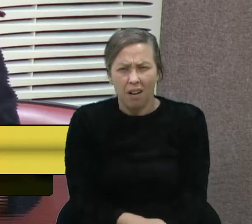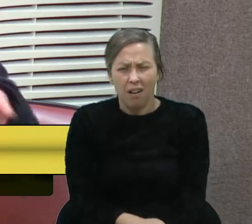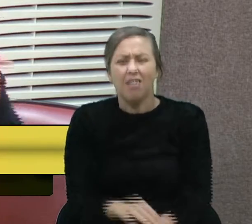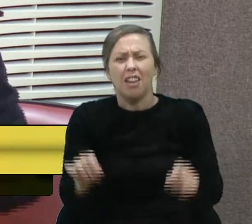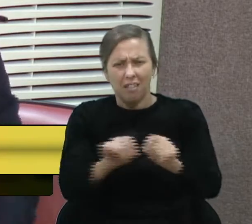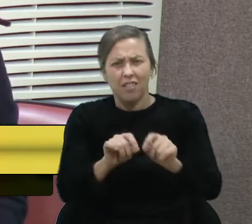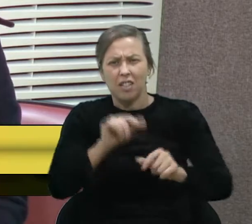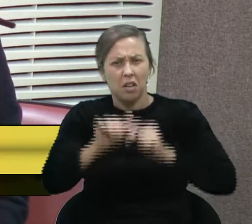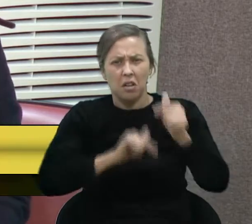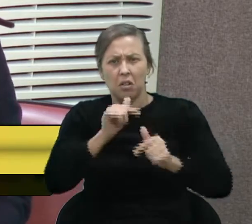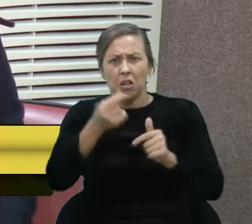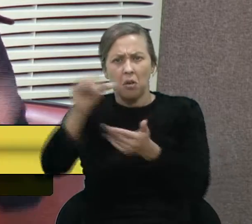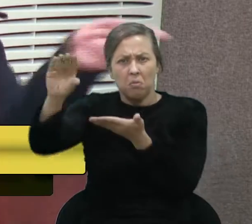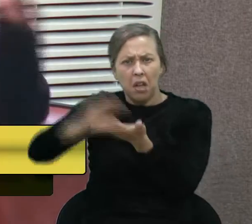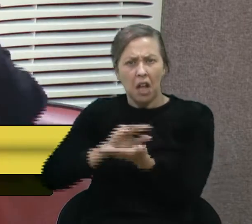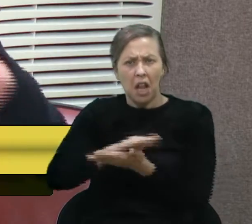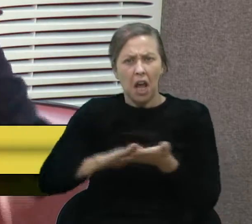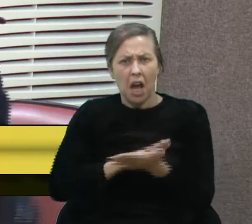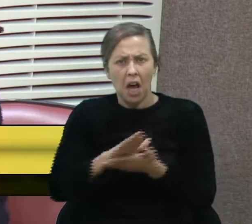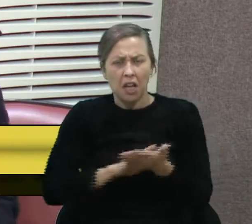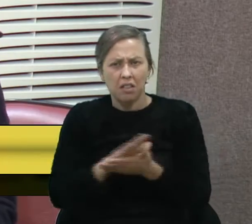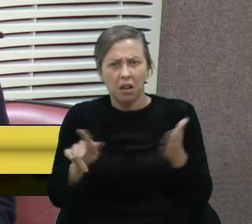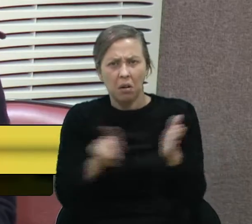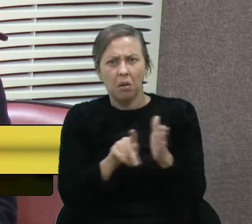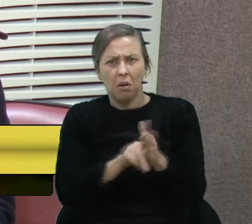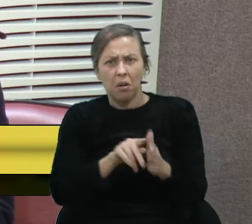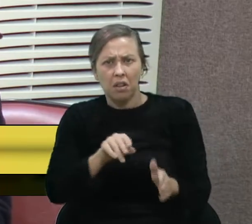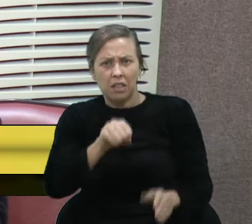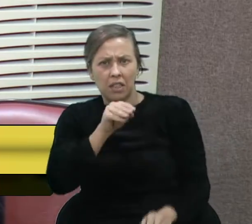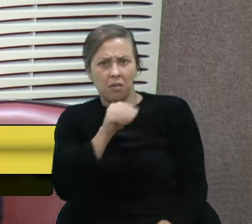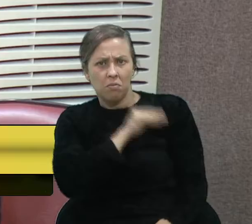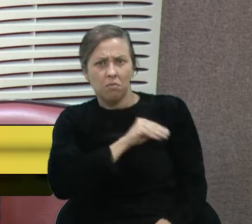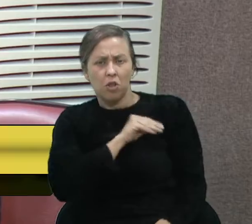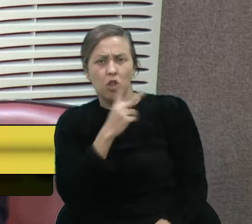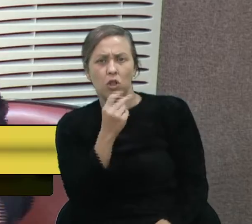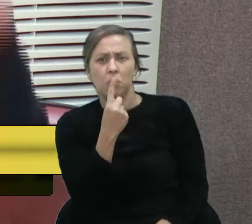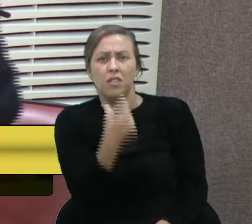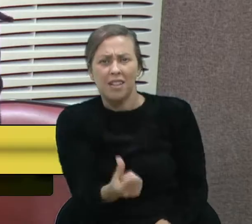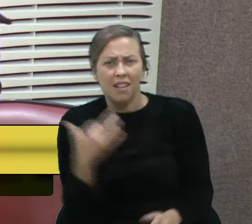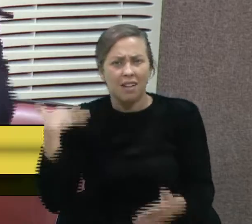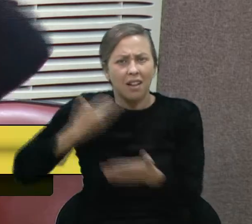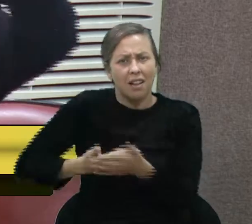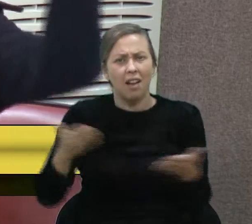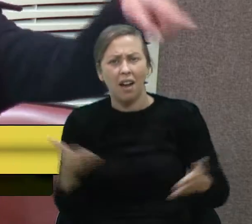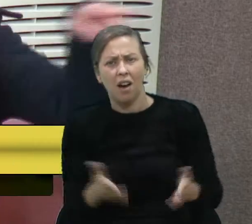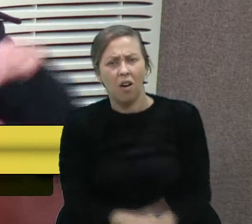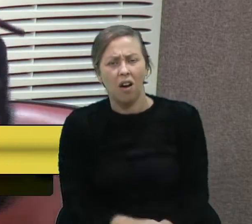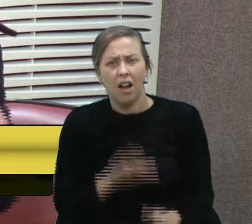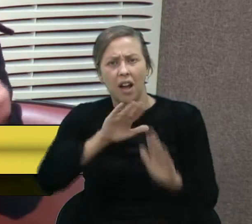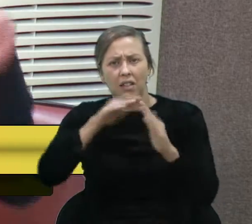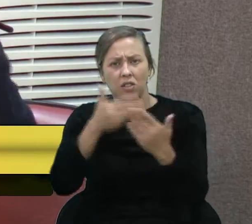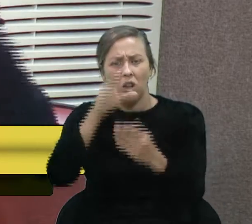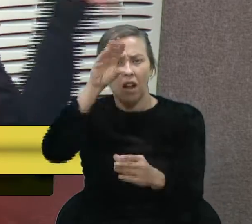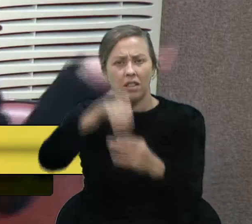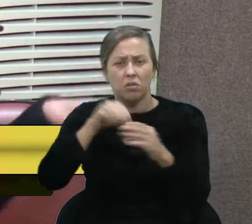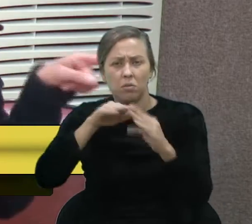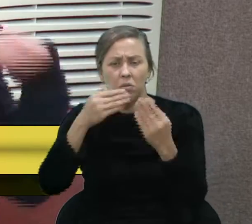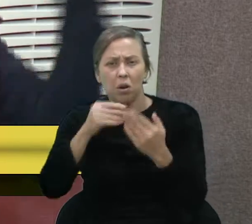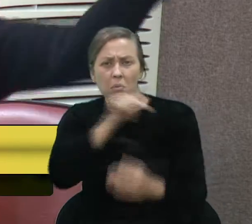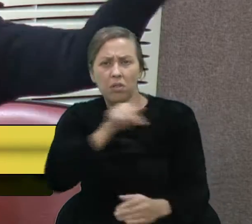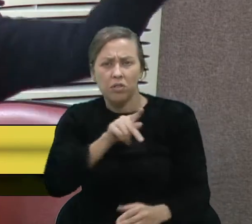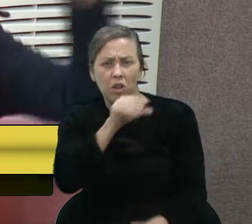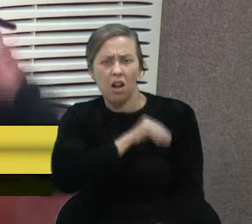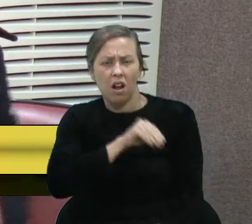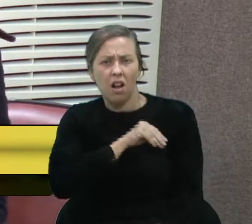fazendo isso sem financiamento, com desfinanciamento que vem desde 2016. Dentro das escolas, os nossos professores, a grande